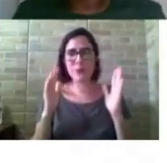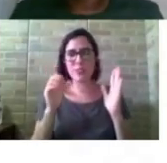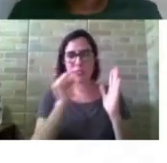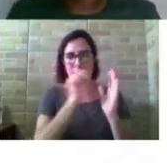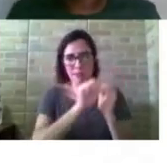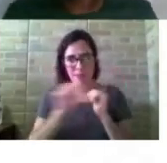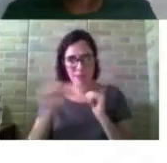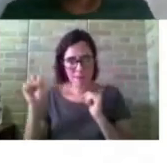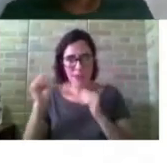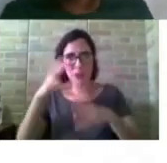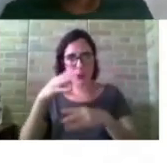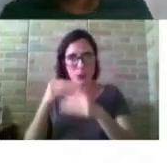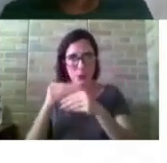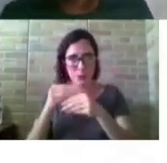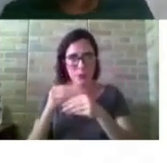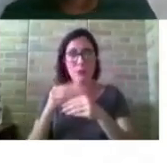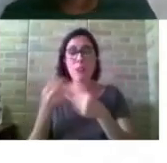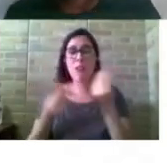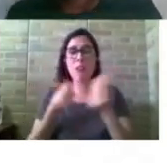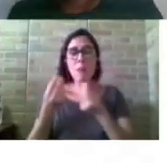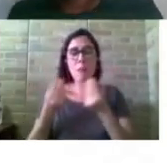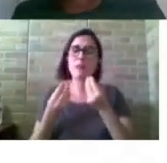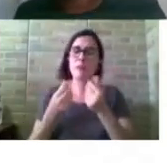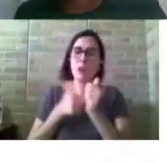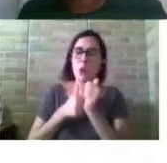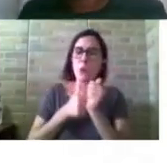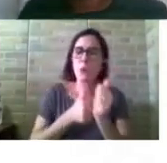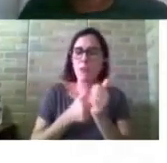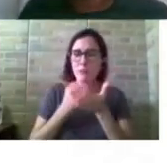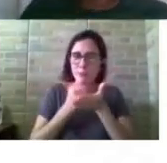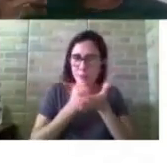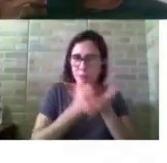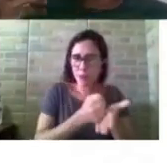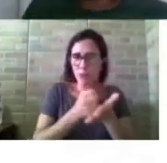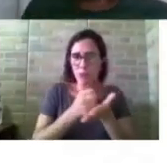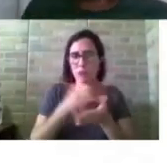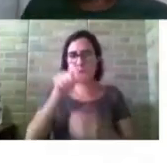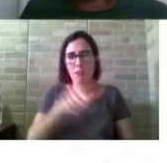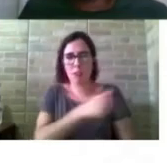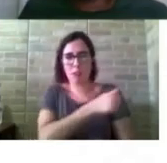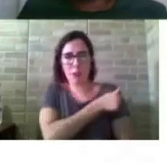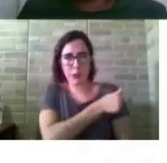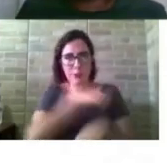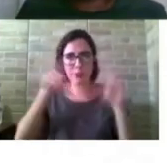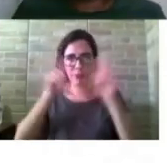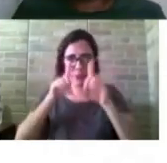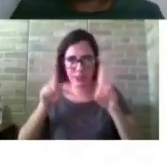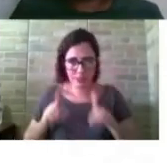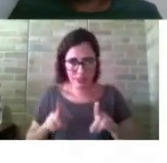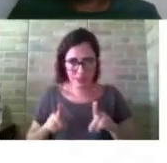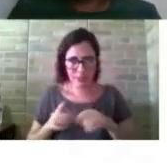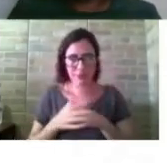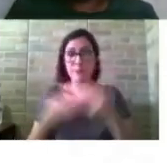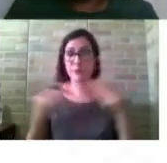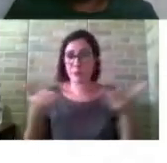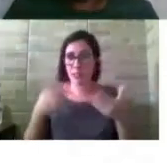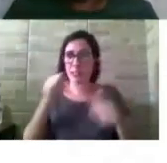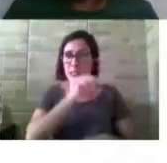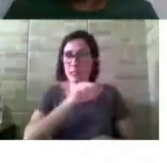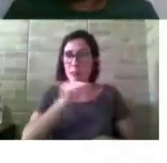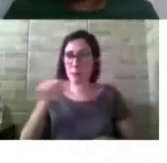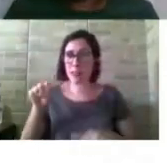com deficiência visual que foi a nossa maior demanda neste semestre. Então,